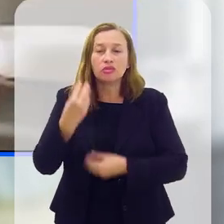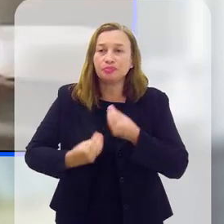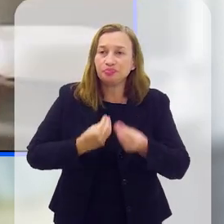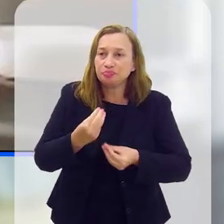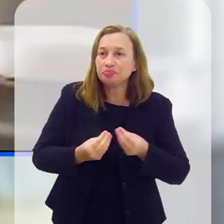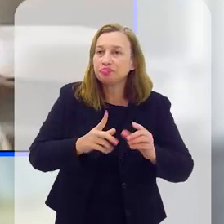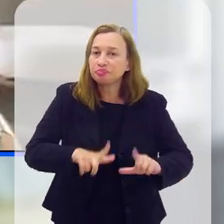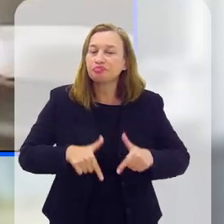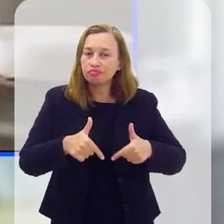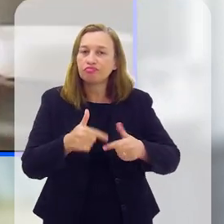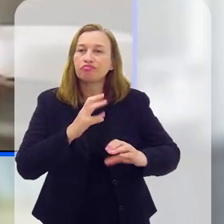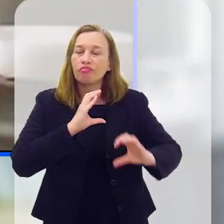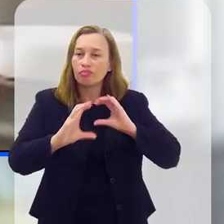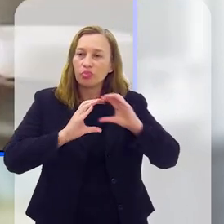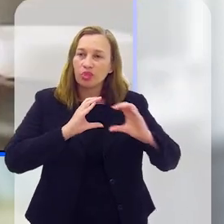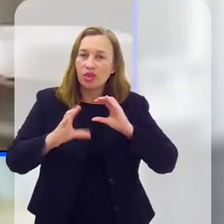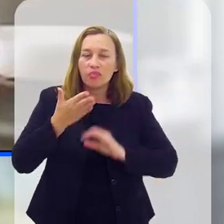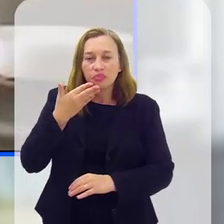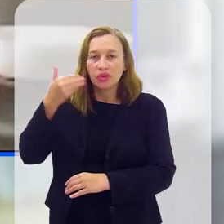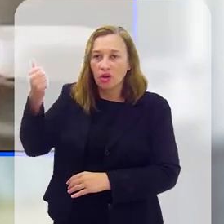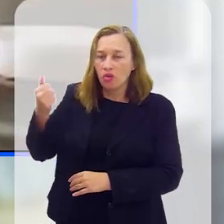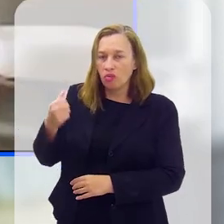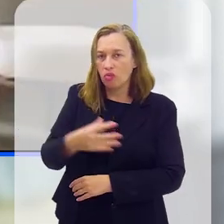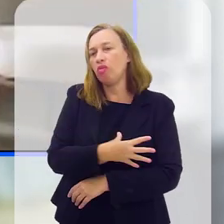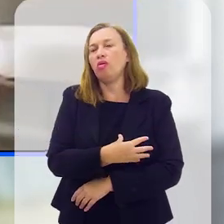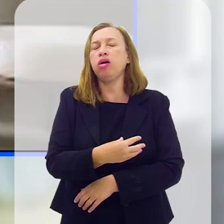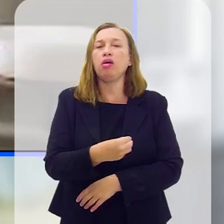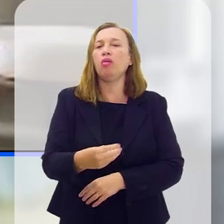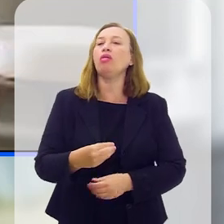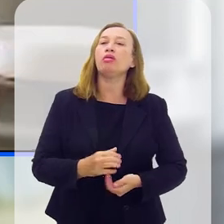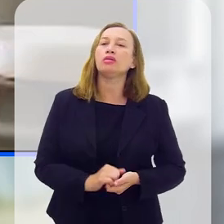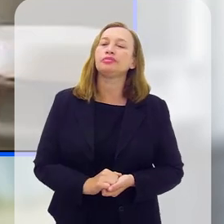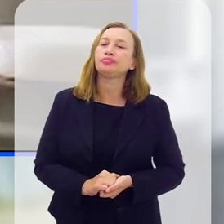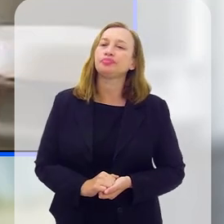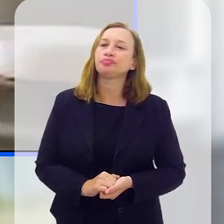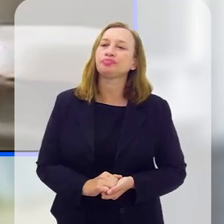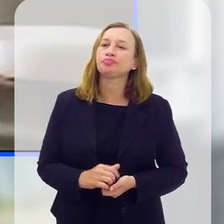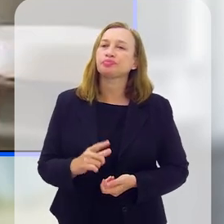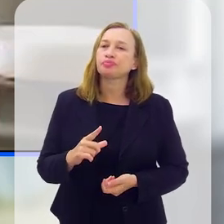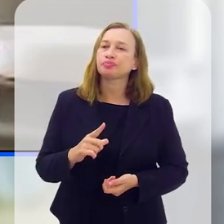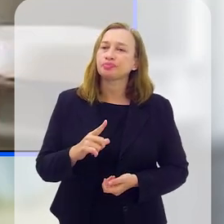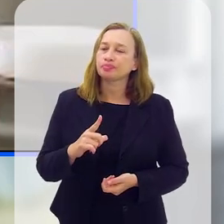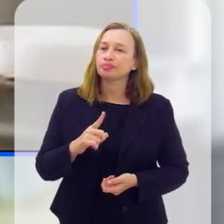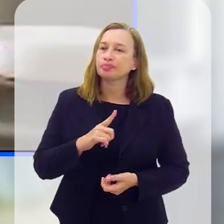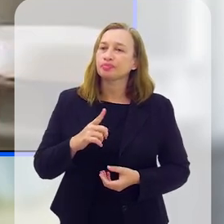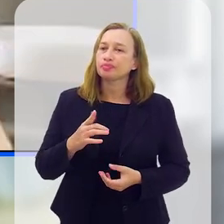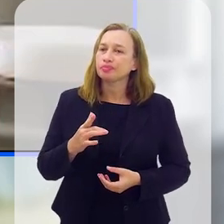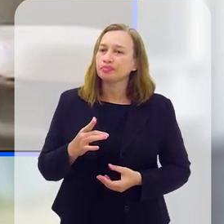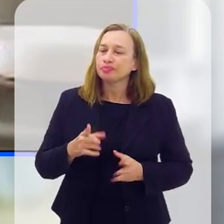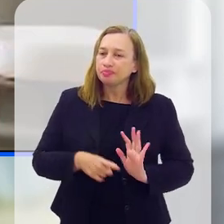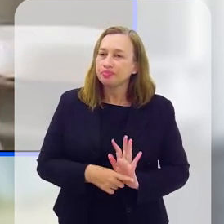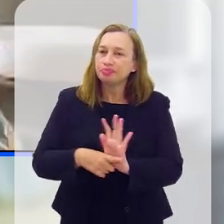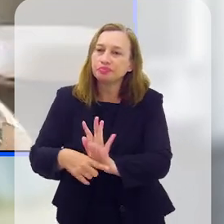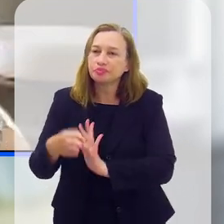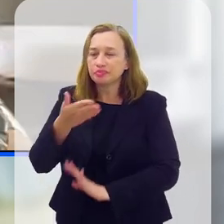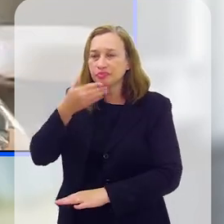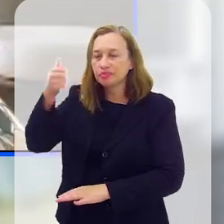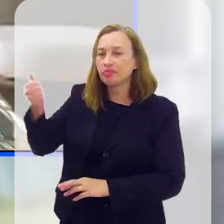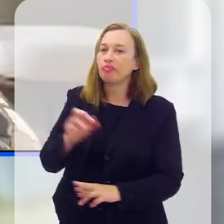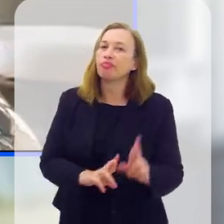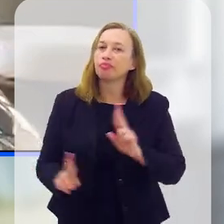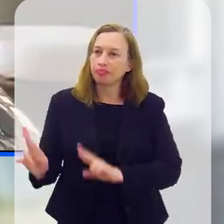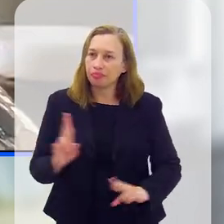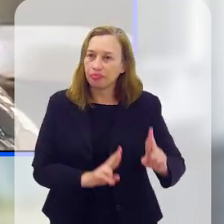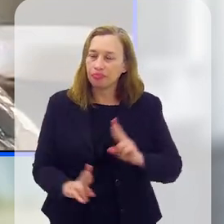possam entender como agir e como se comunicar da melhor maneira com os filhos, isso tende a facilitar